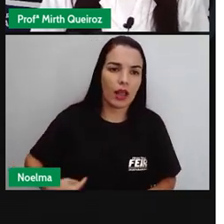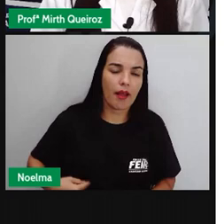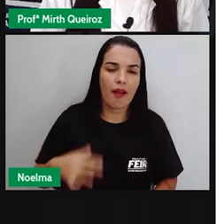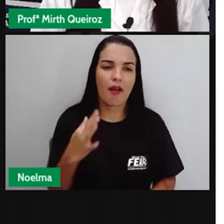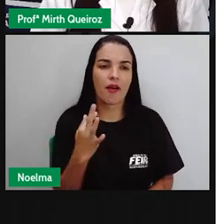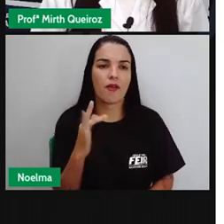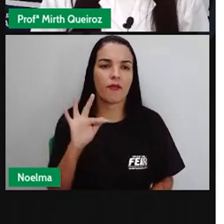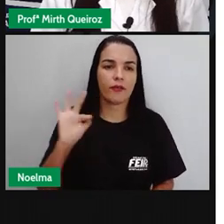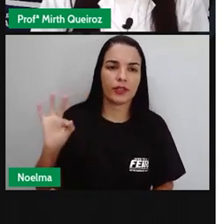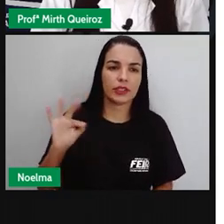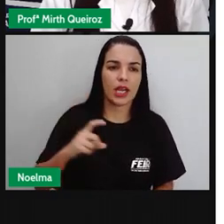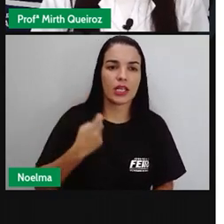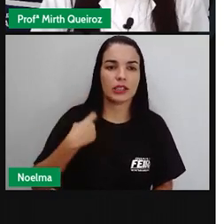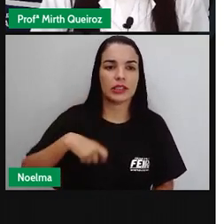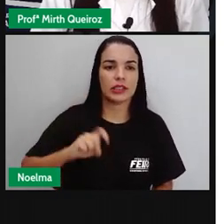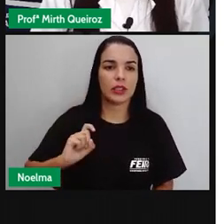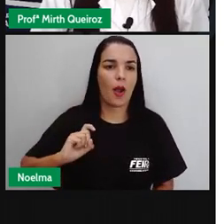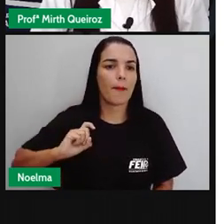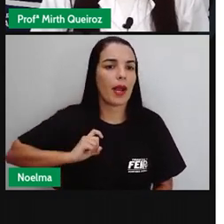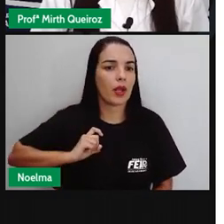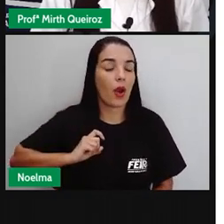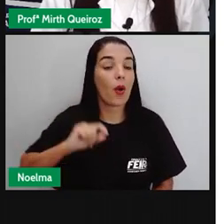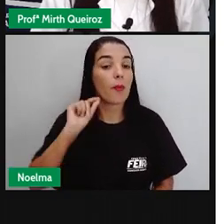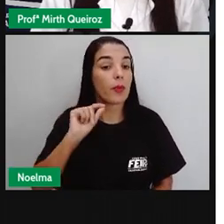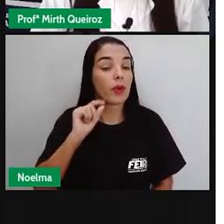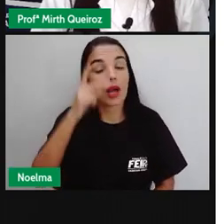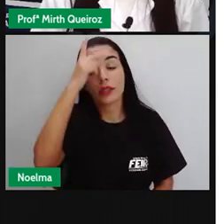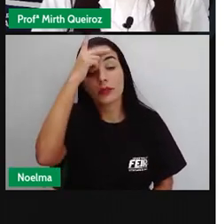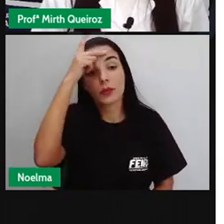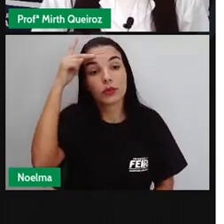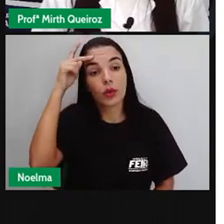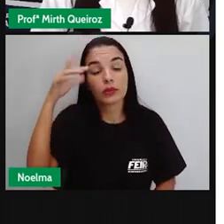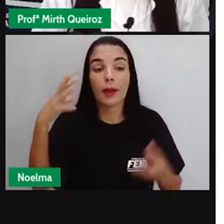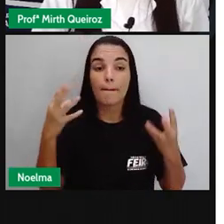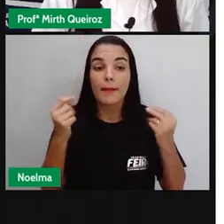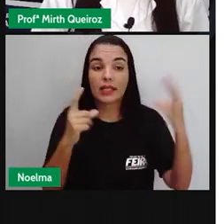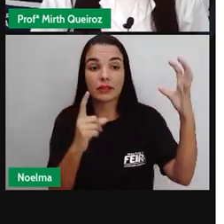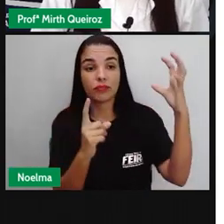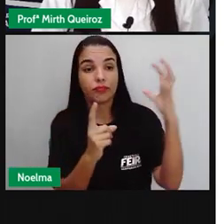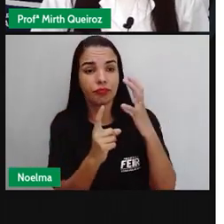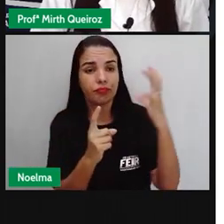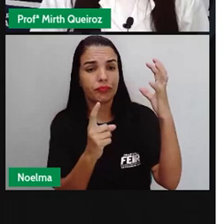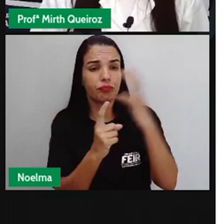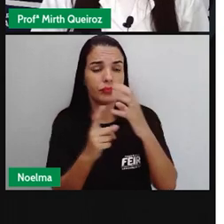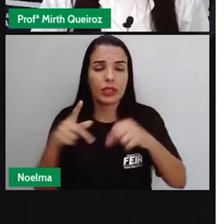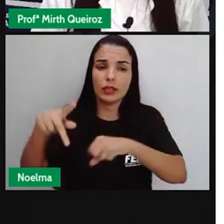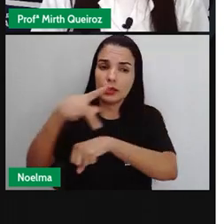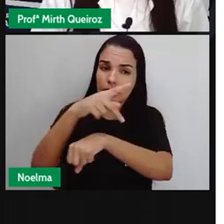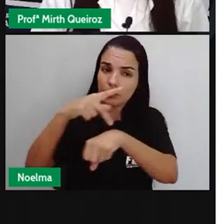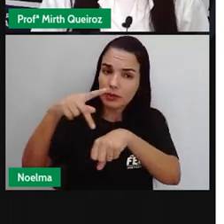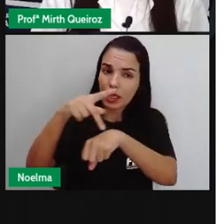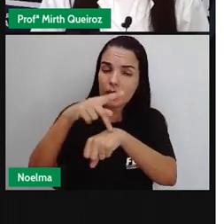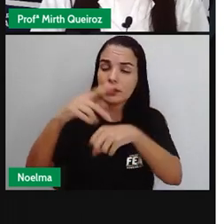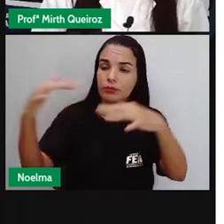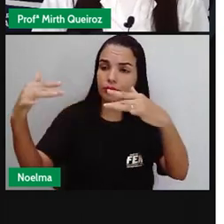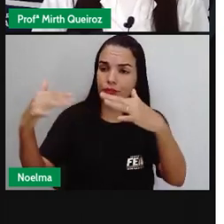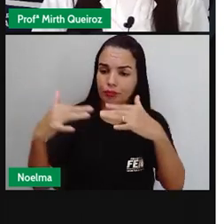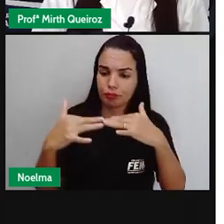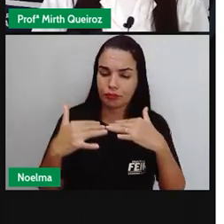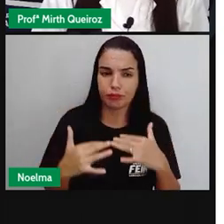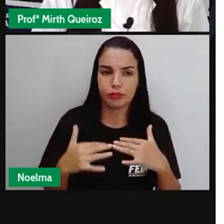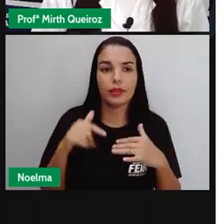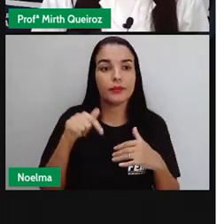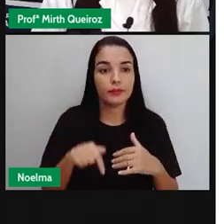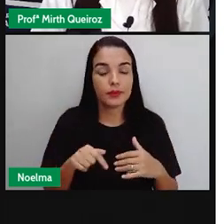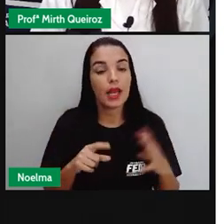os povos, né? Que o vídeo aí, ele vem trazendo esses povos, esses imigrantes aí, que vieram